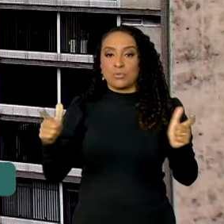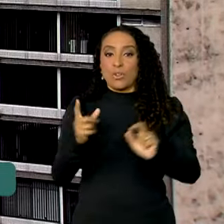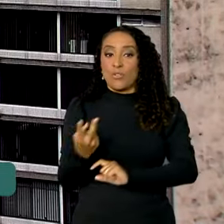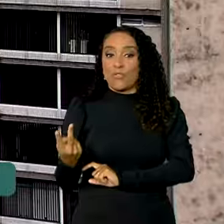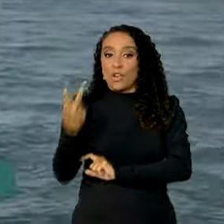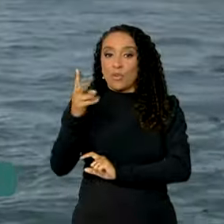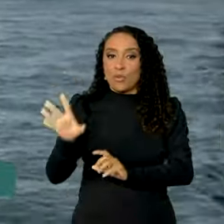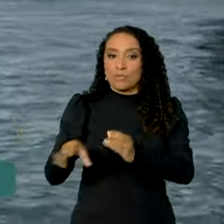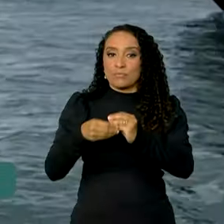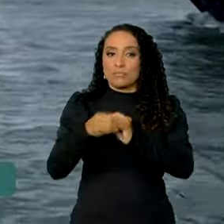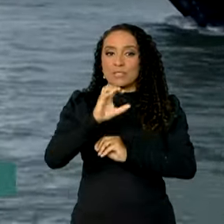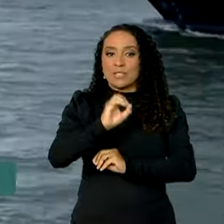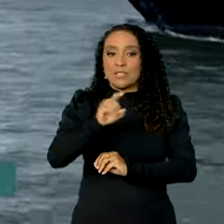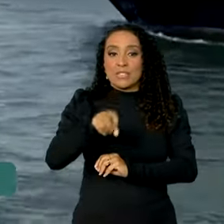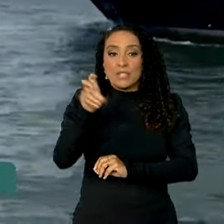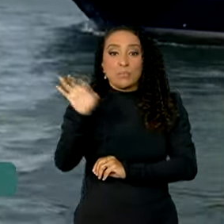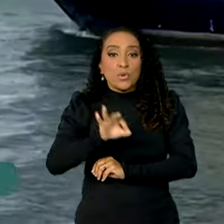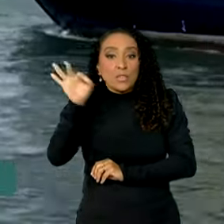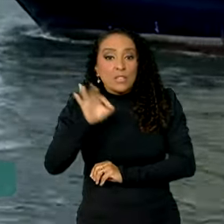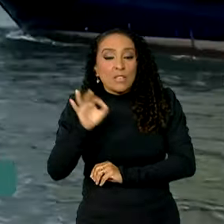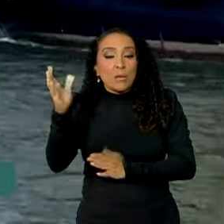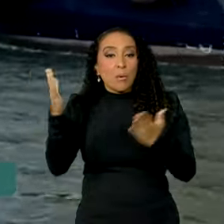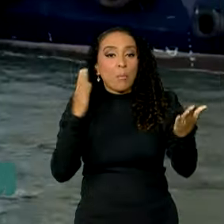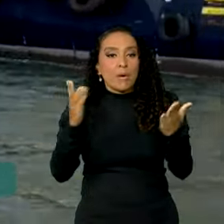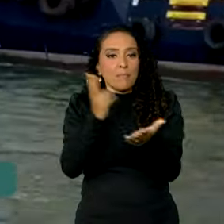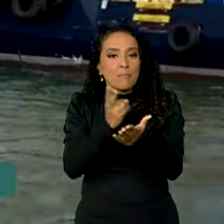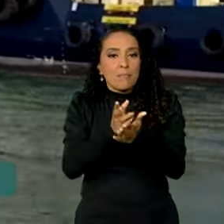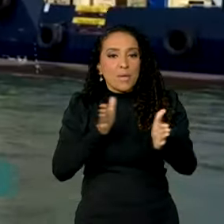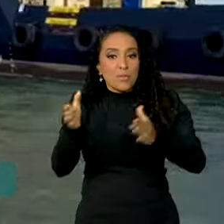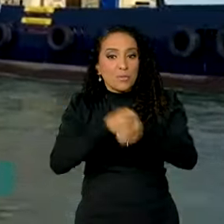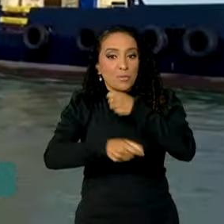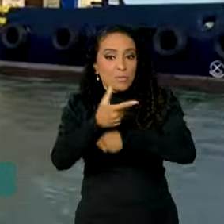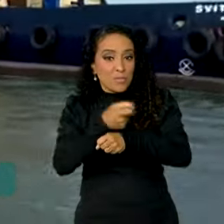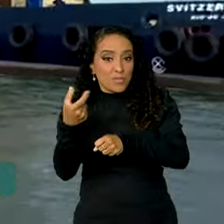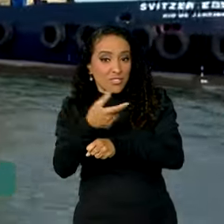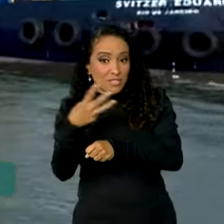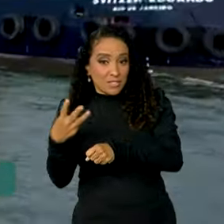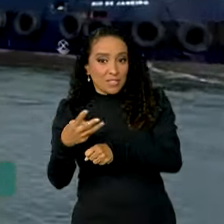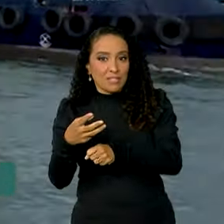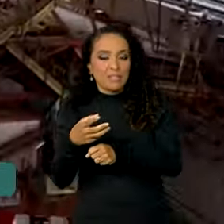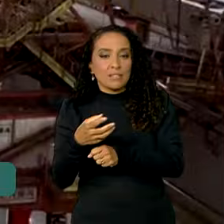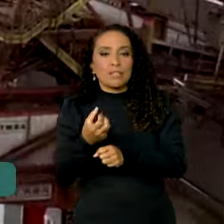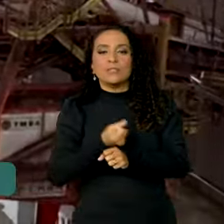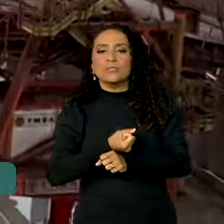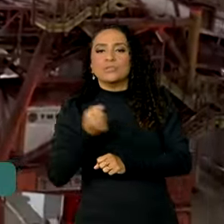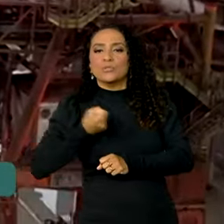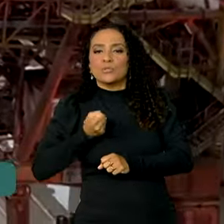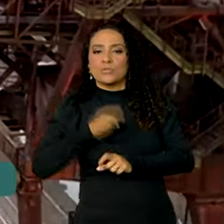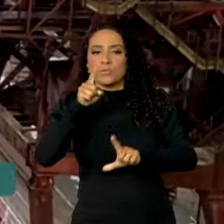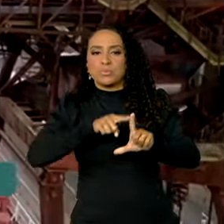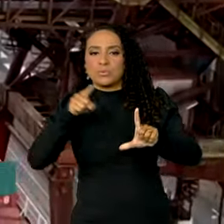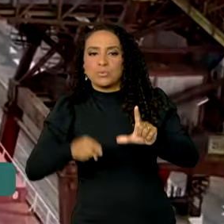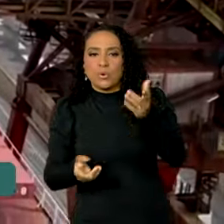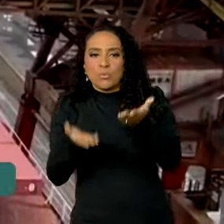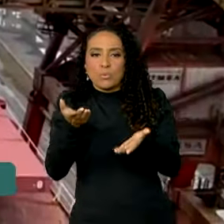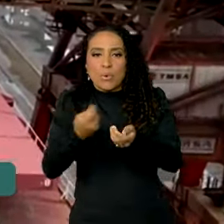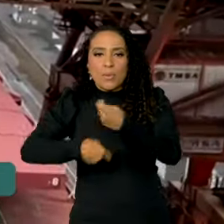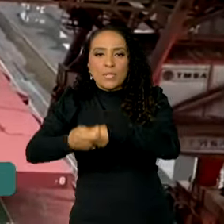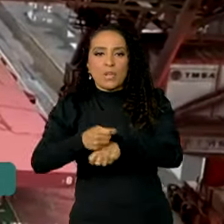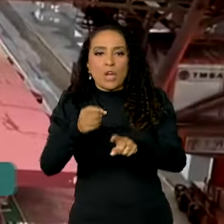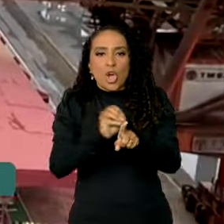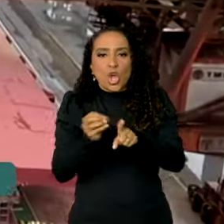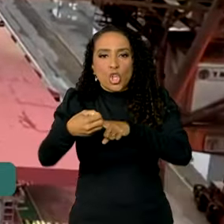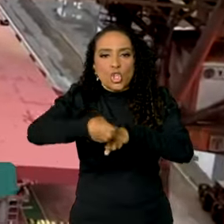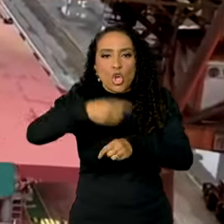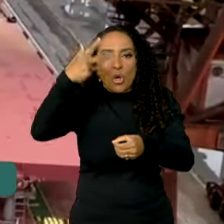valor de 0,5% em relação ao mesmo período de 2023. Os números da balança comercial mostram que soja,